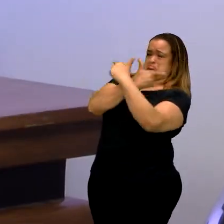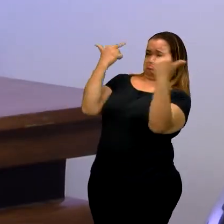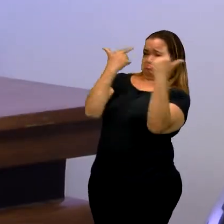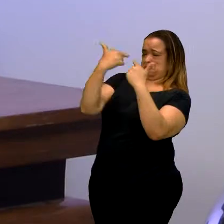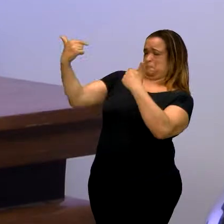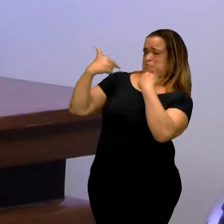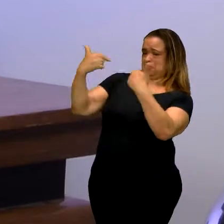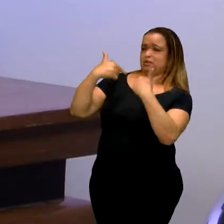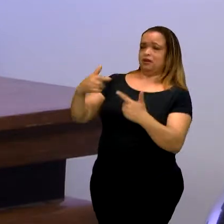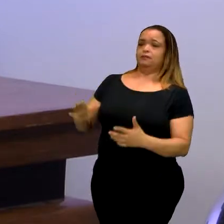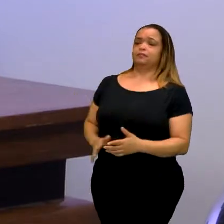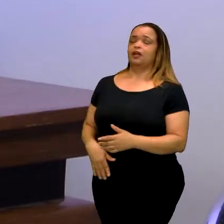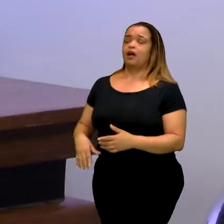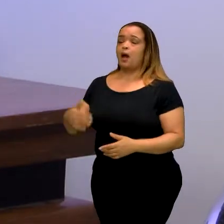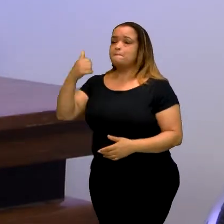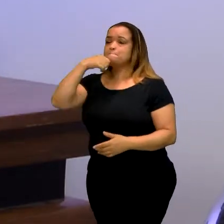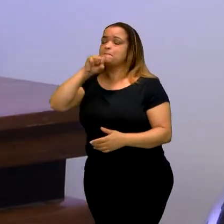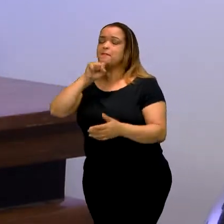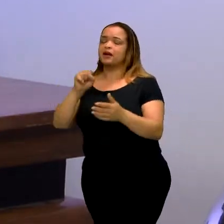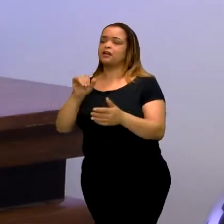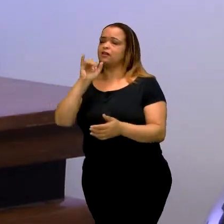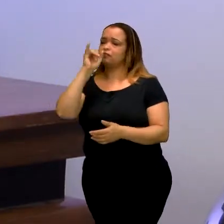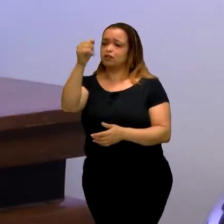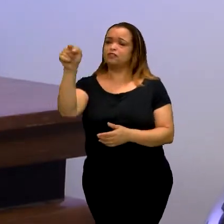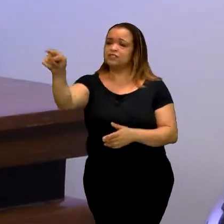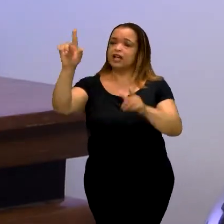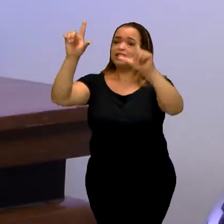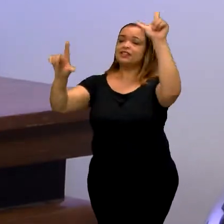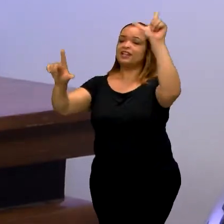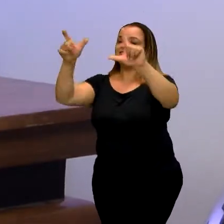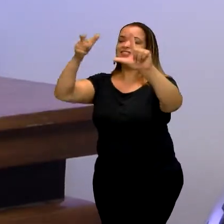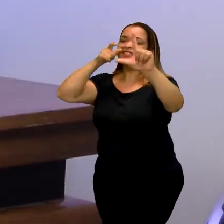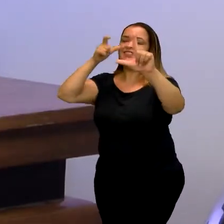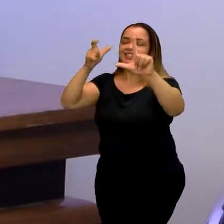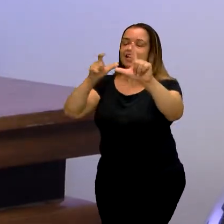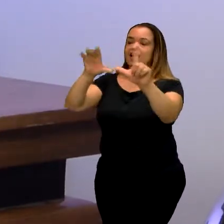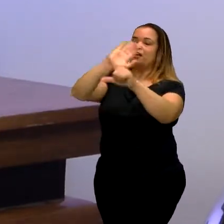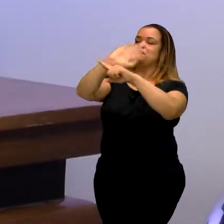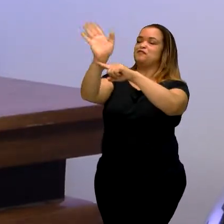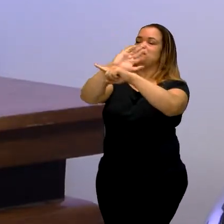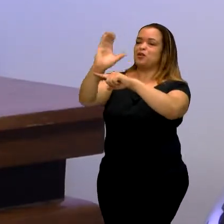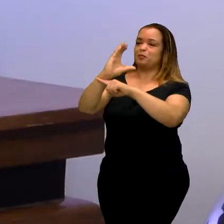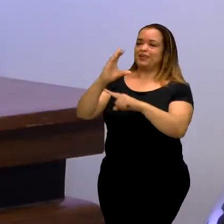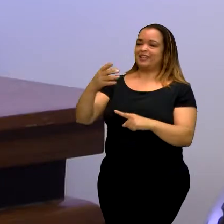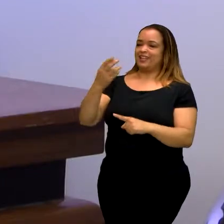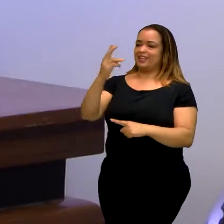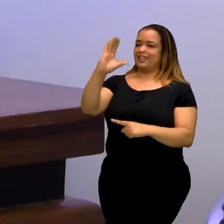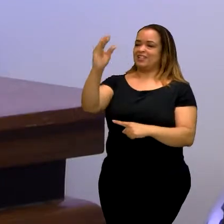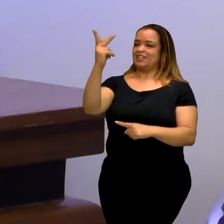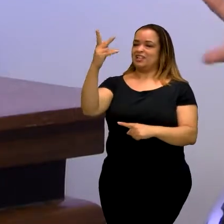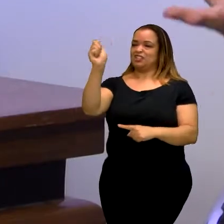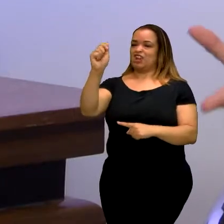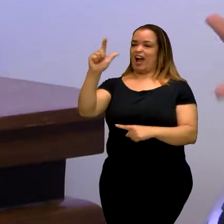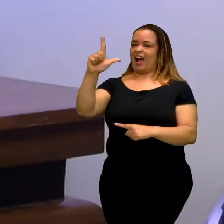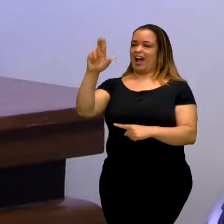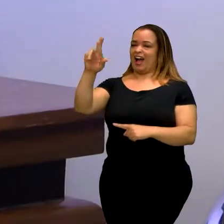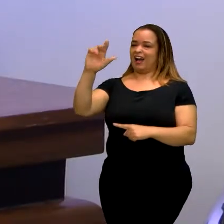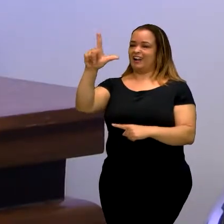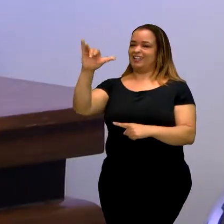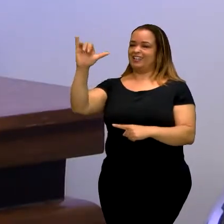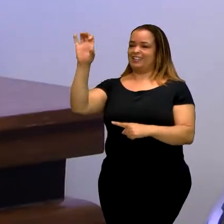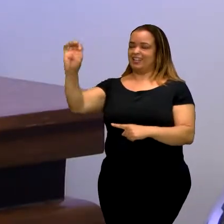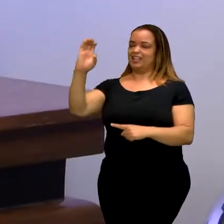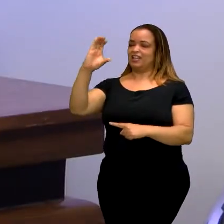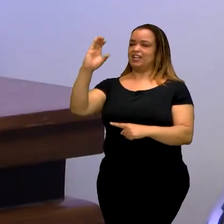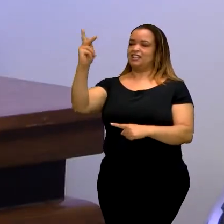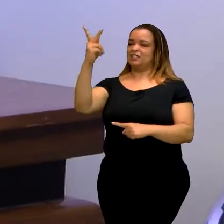Minha mãe falou assim, por que você assiste televisão Charlie Sharp, Três Patetas? Gente, é totalmente inacessível para